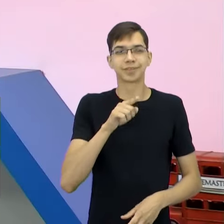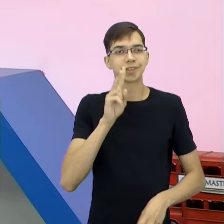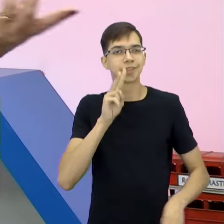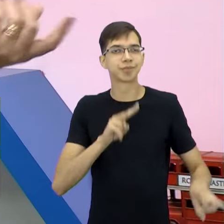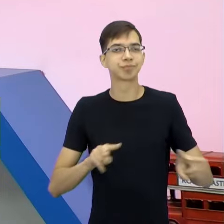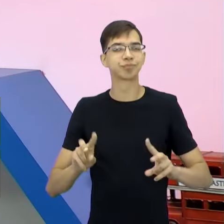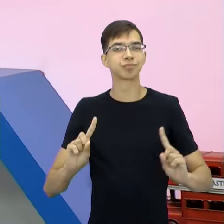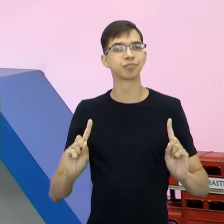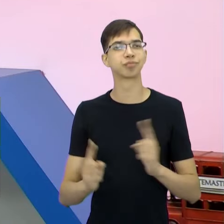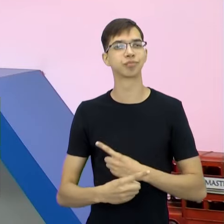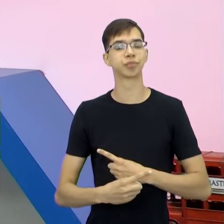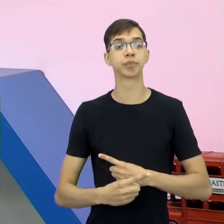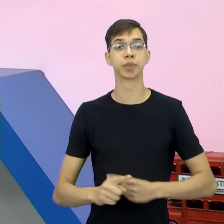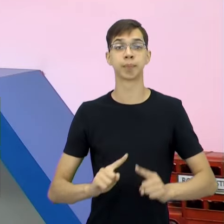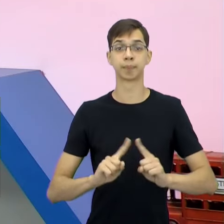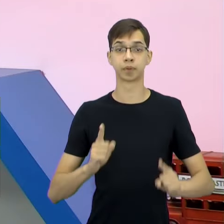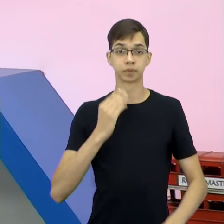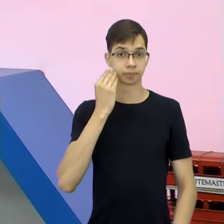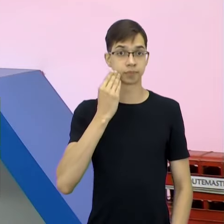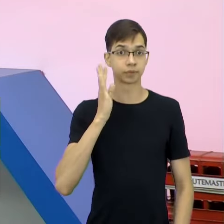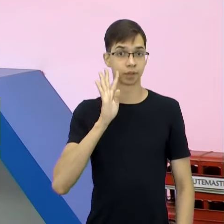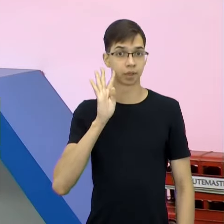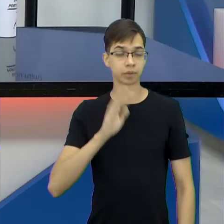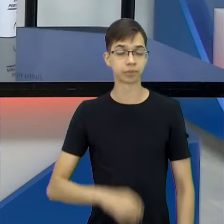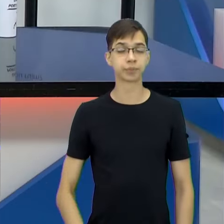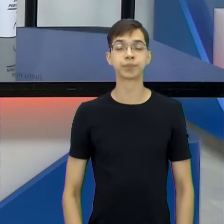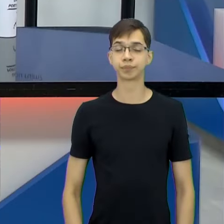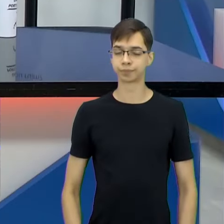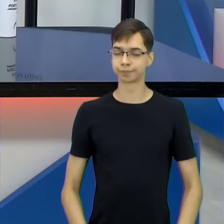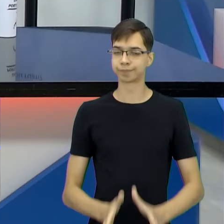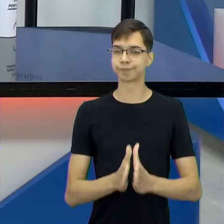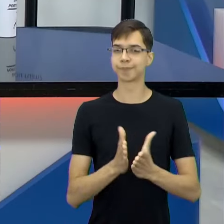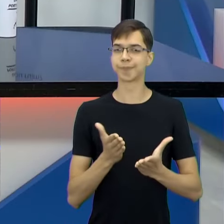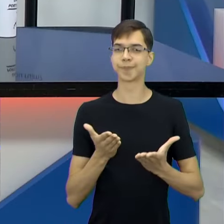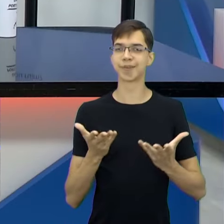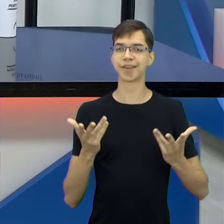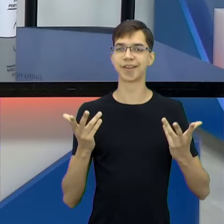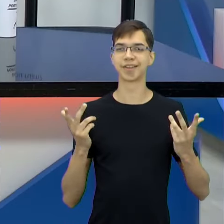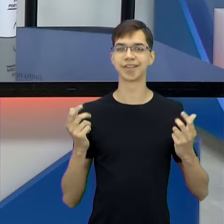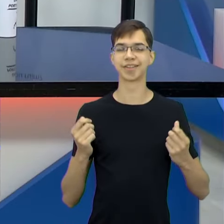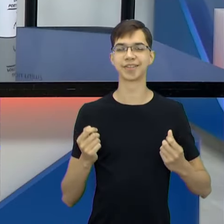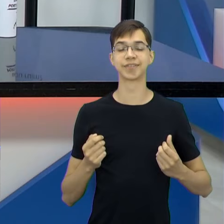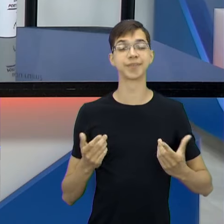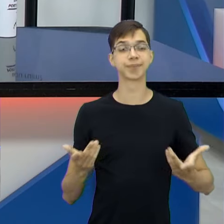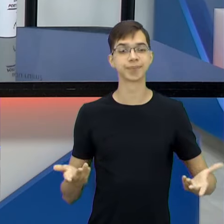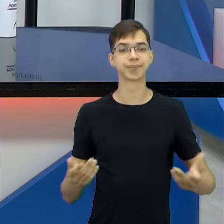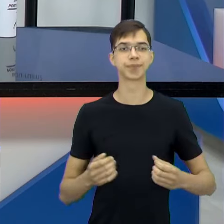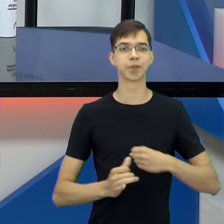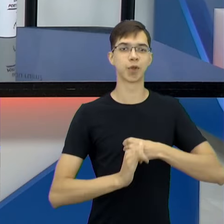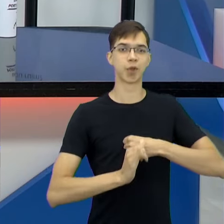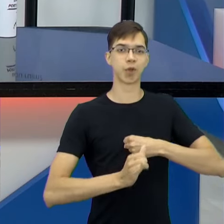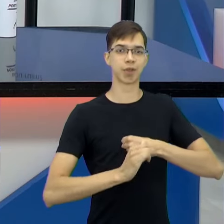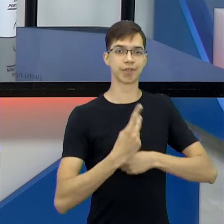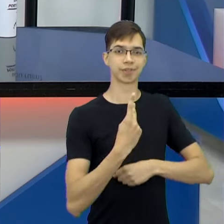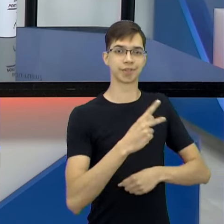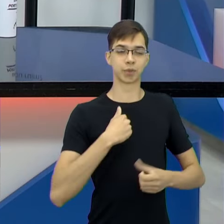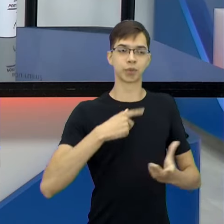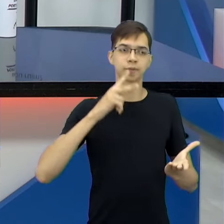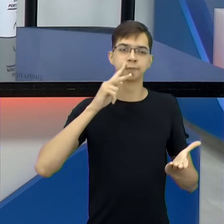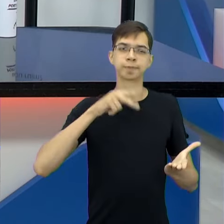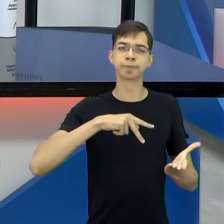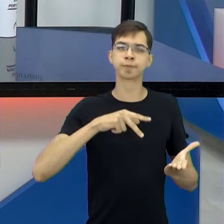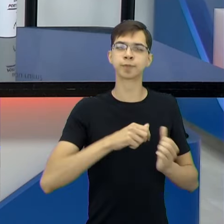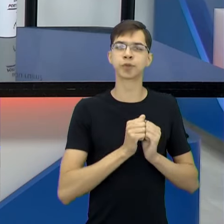Mas foi uma experiência bacana. Maravilhoso. E assim, fazer a leitura dessa sua crônica aqui com você, também eu acredito que tenha